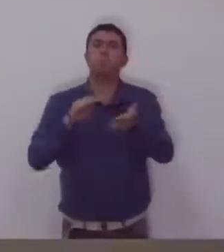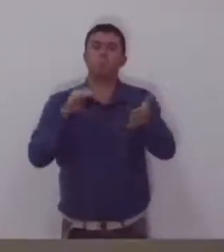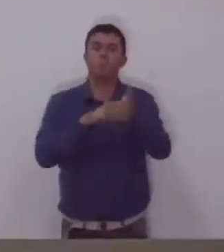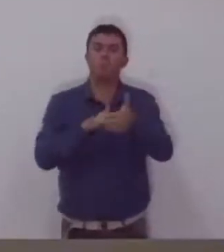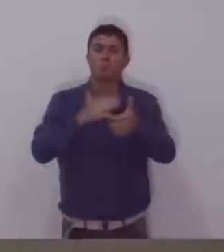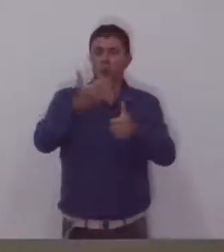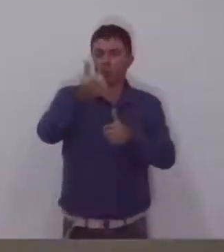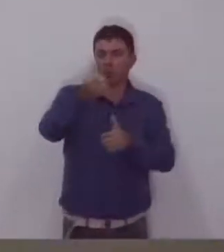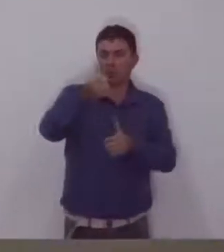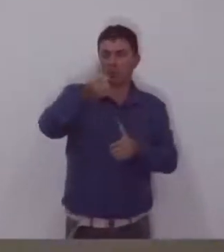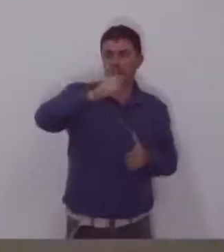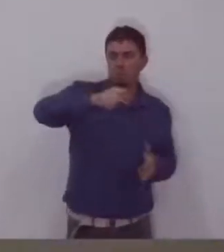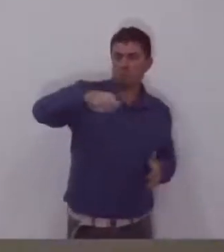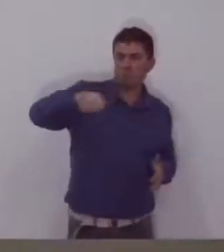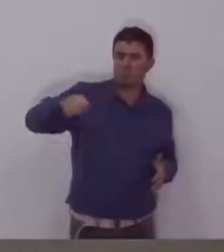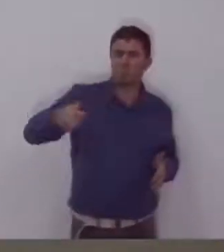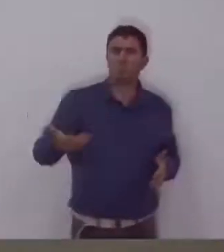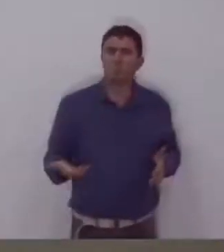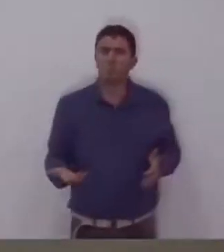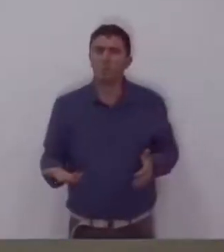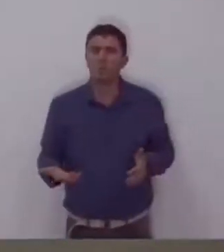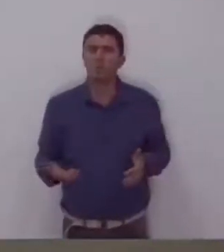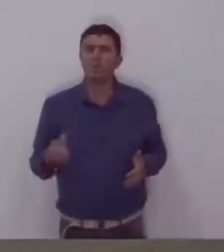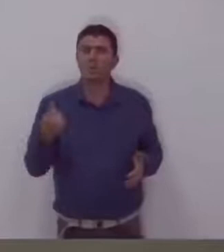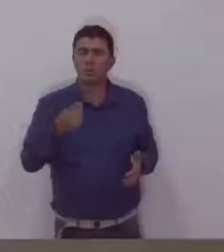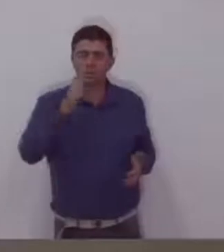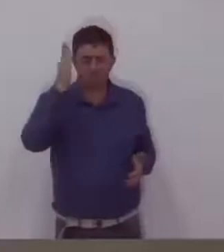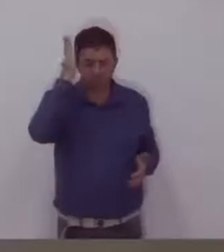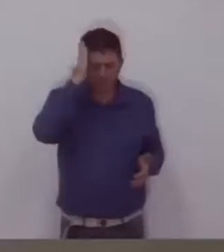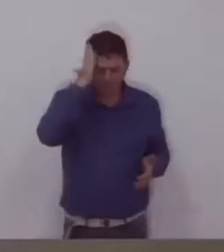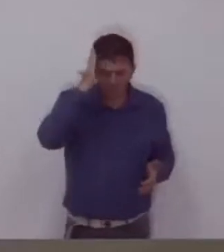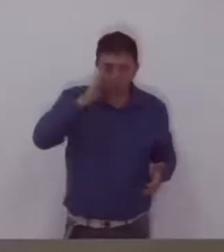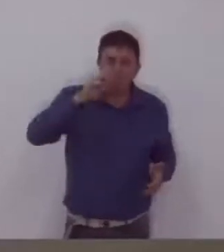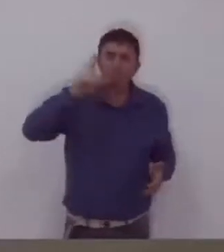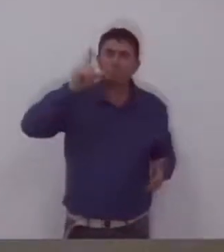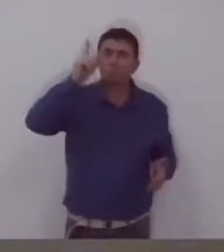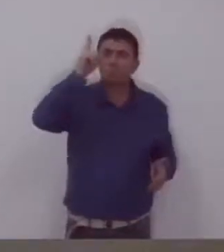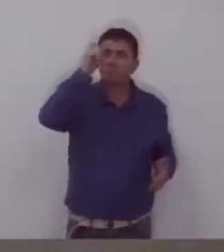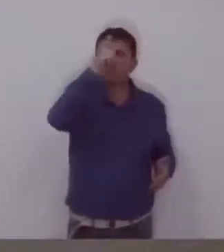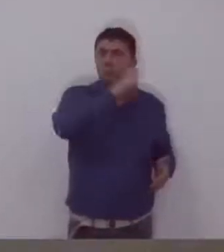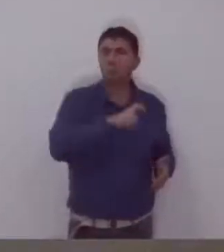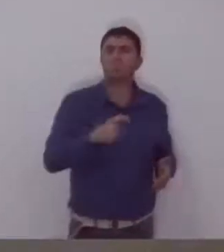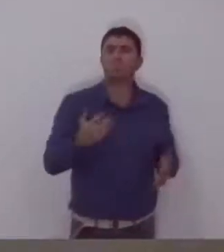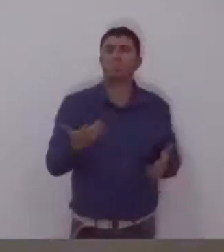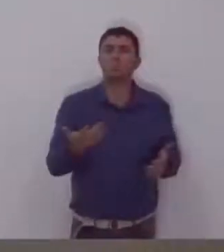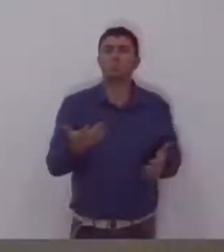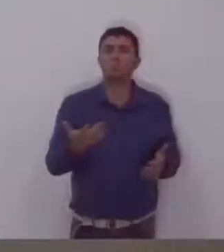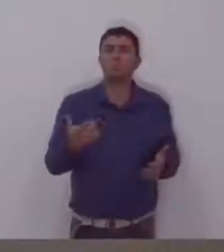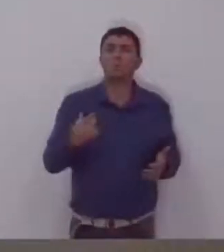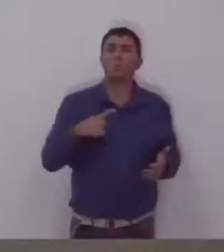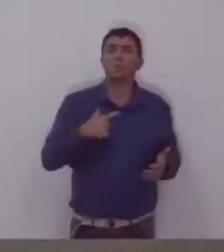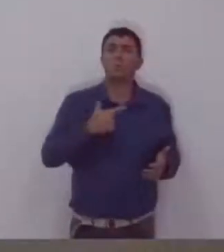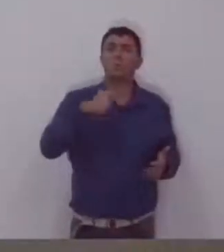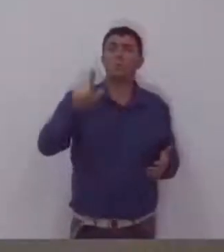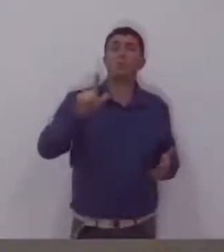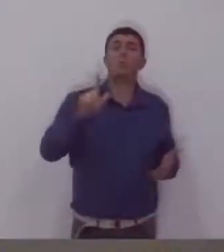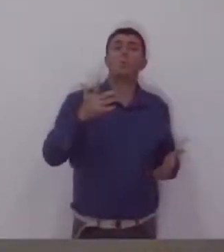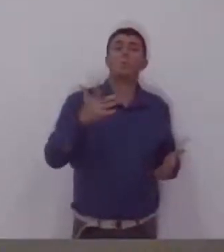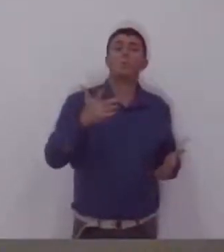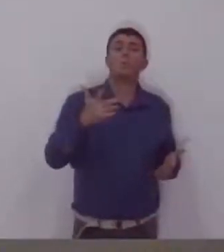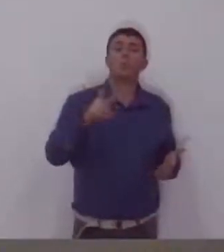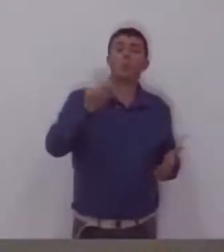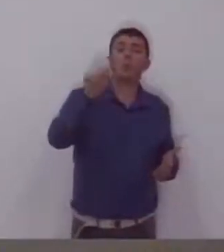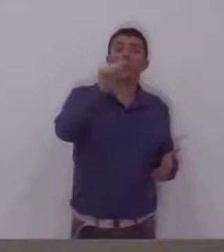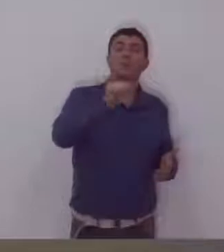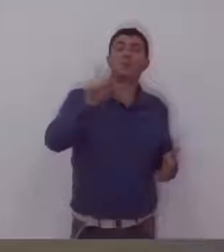junho. E nós já sabemos a dificuldade, Ana Genesinos, de ter alguma outra entidade, ou empresa, vamos dizer, uma empresa